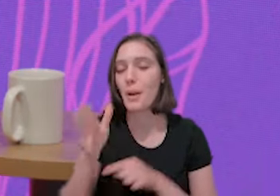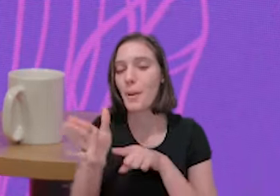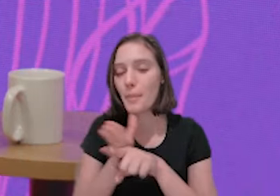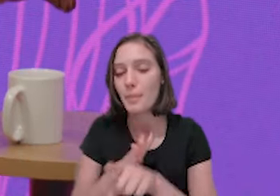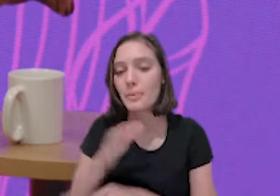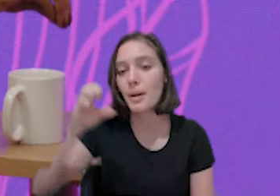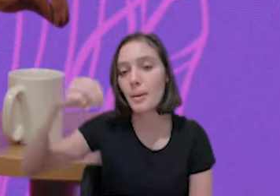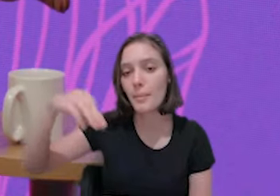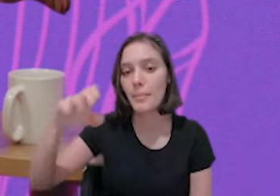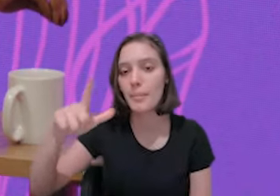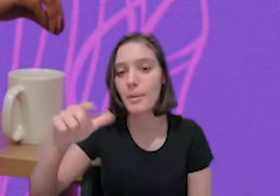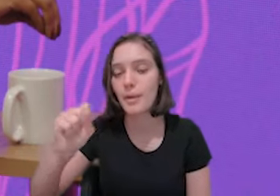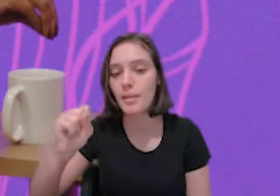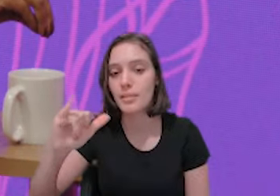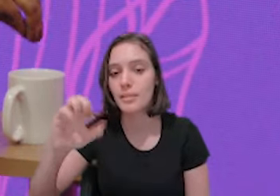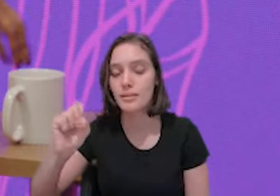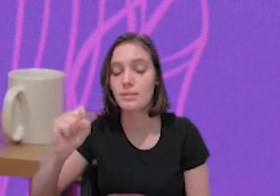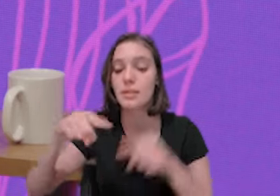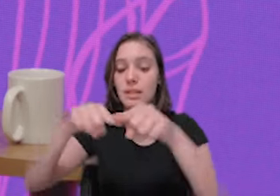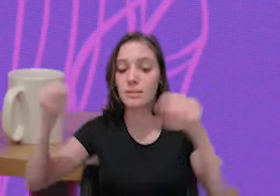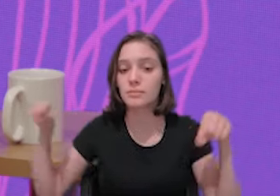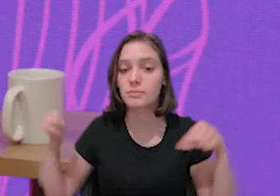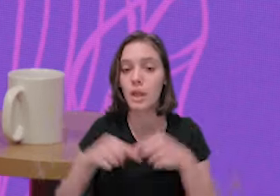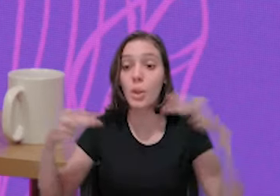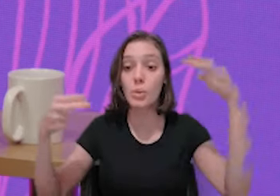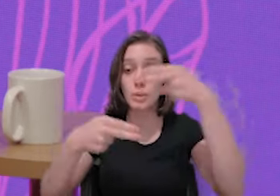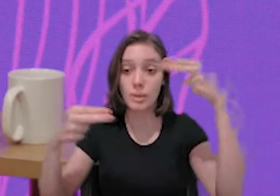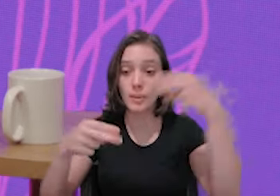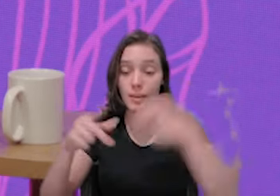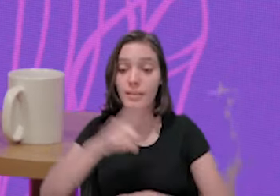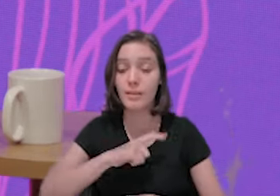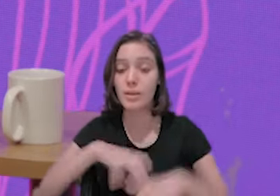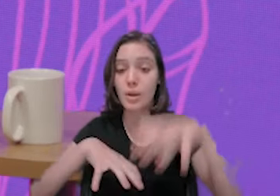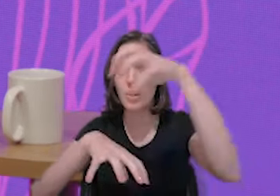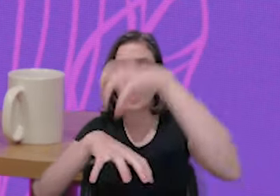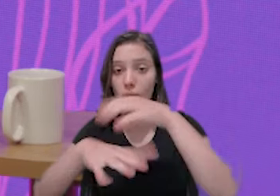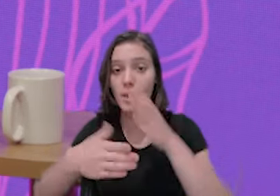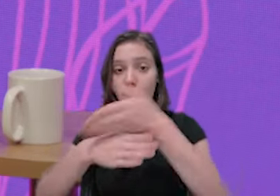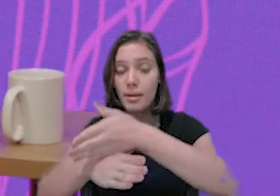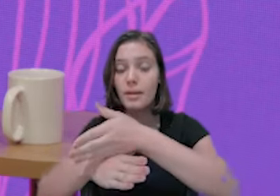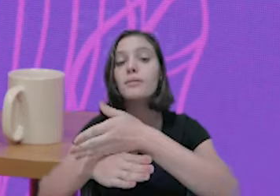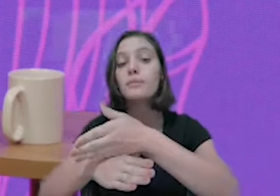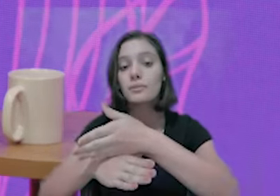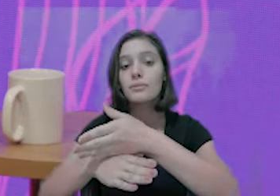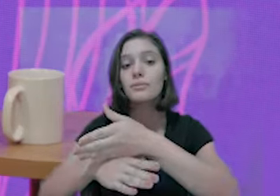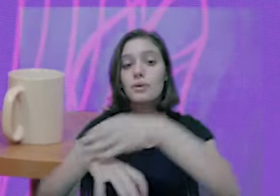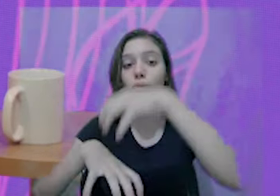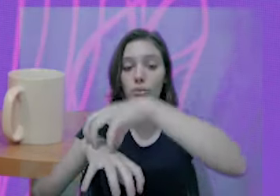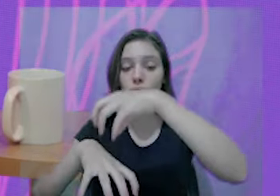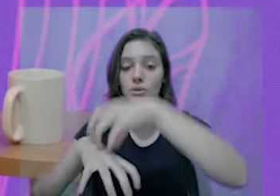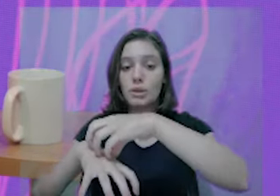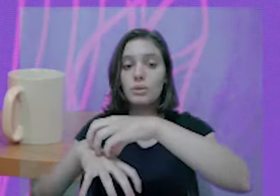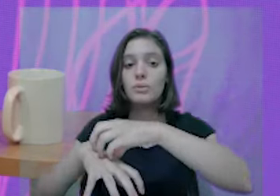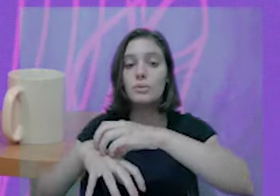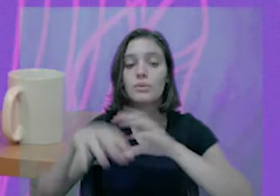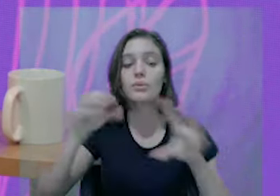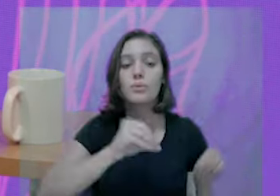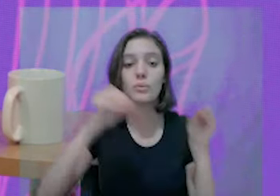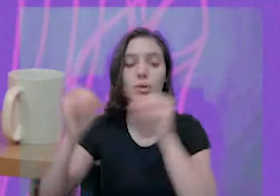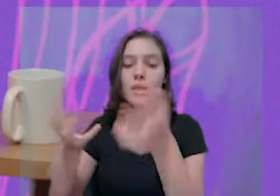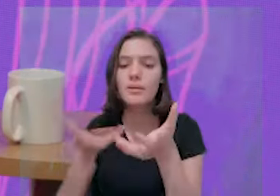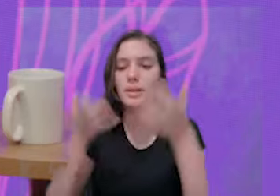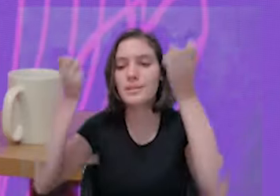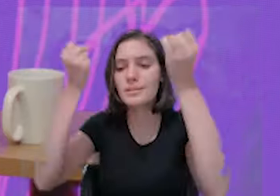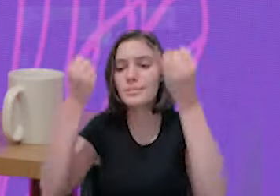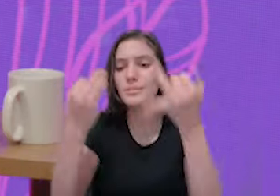dentro do centro do imigrante, e eu queria que você explicasse o que é o Sebrae aqui e por que vocês estão dentro